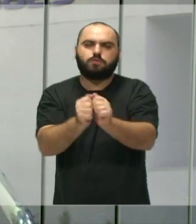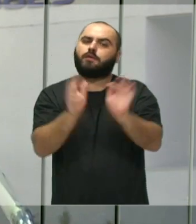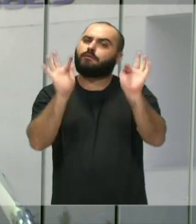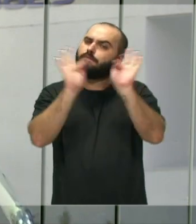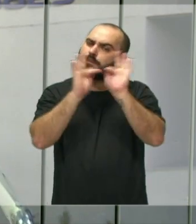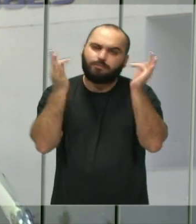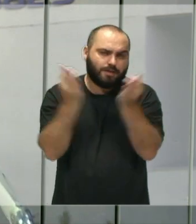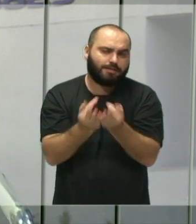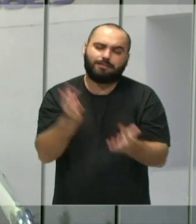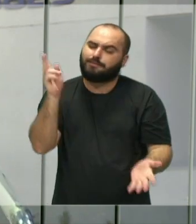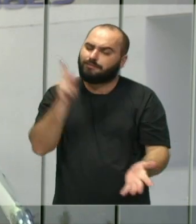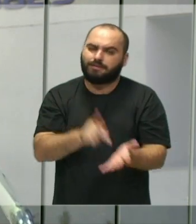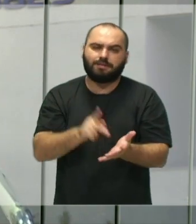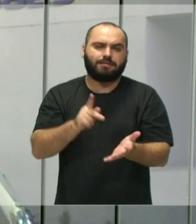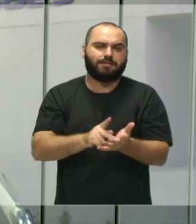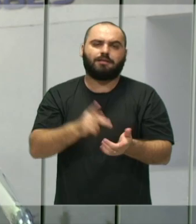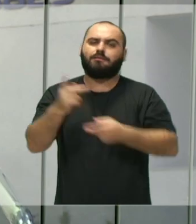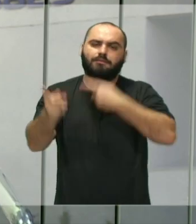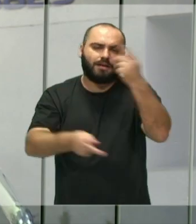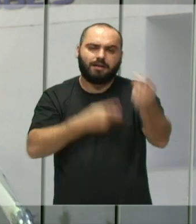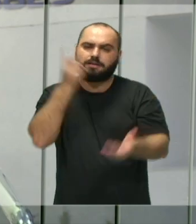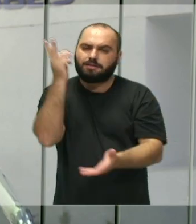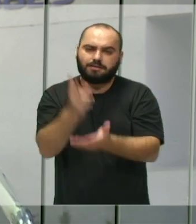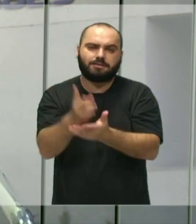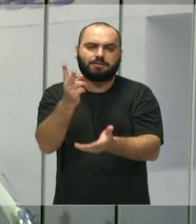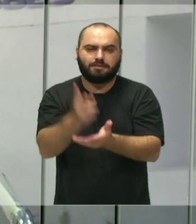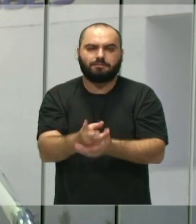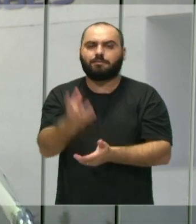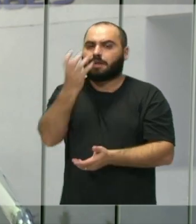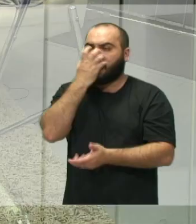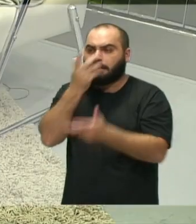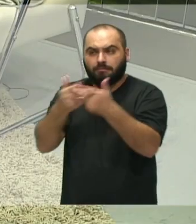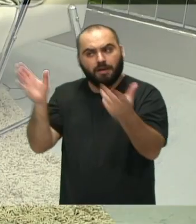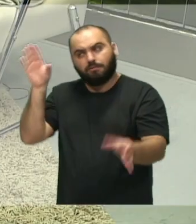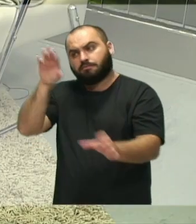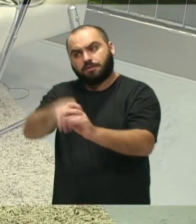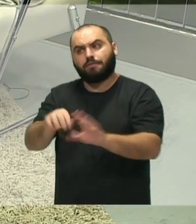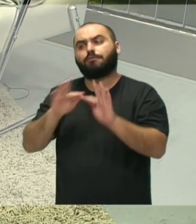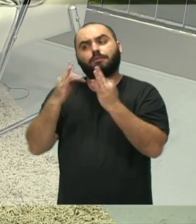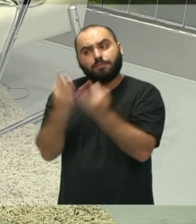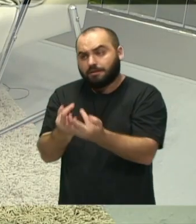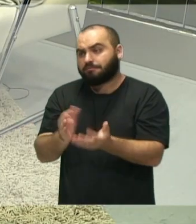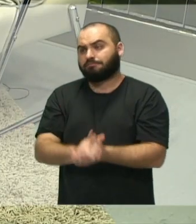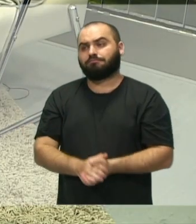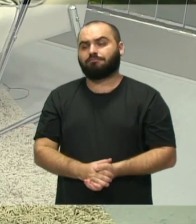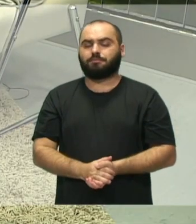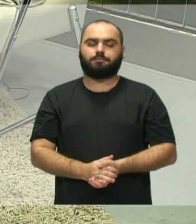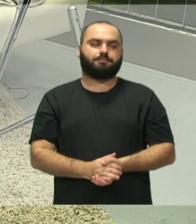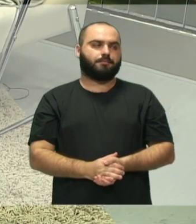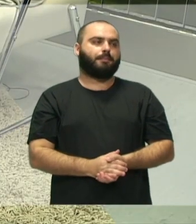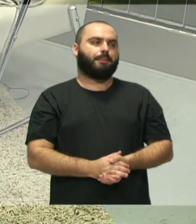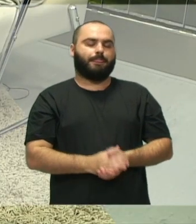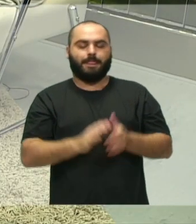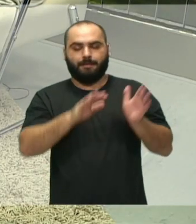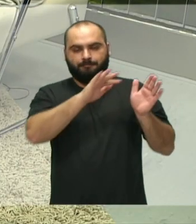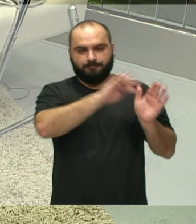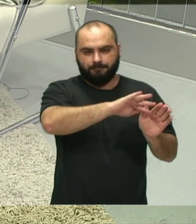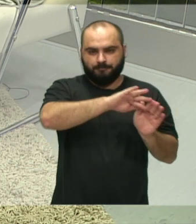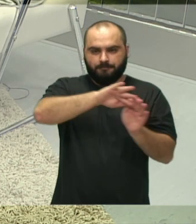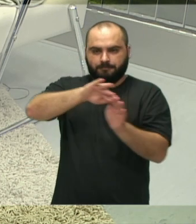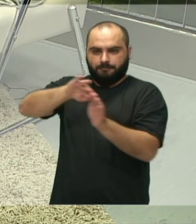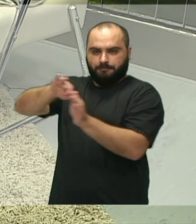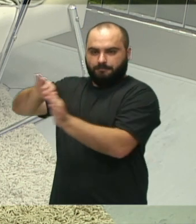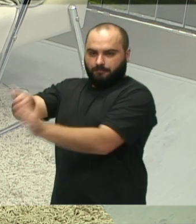é família. E tem que ficar repetindo isso para as pessoas entenderem. O animal é família. Vereador, um outro assunto agora que não está